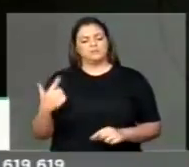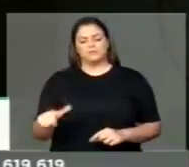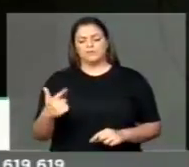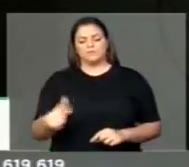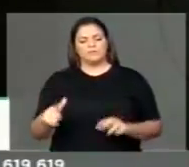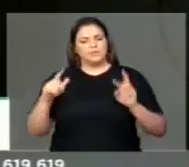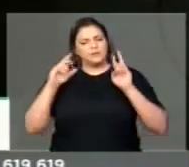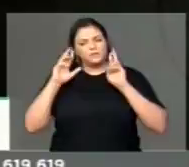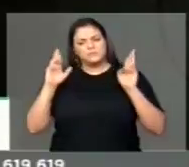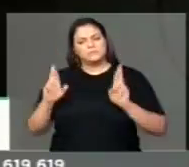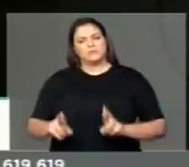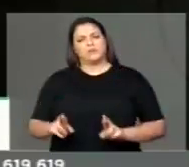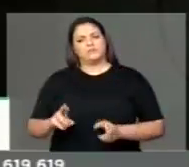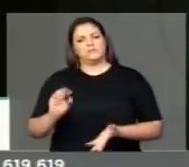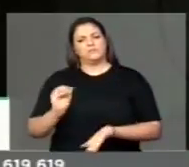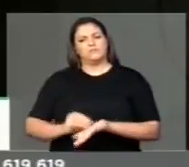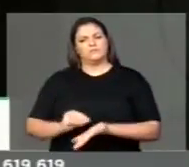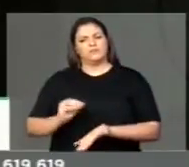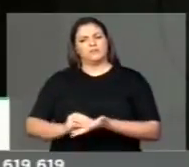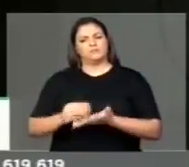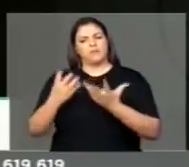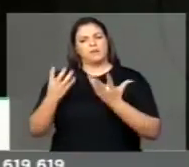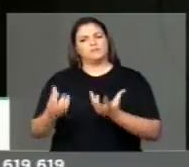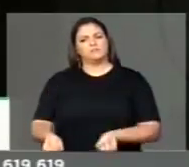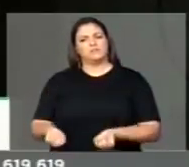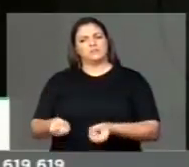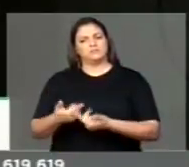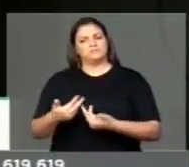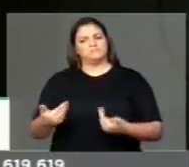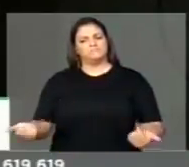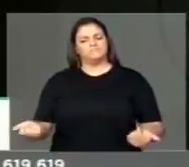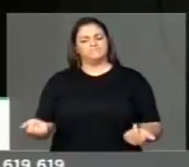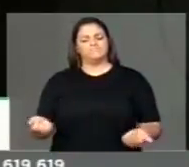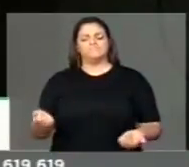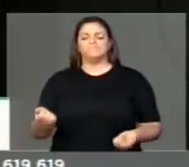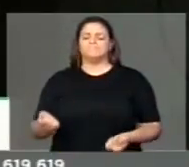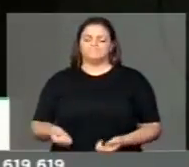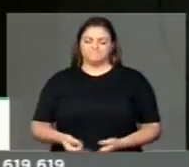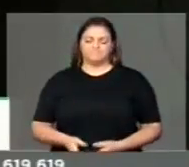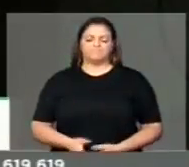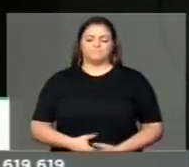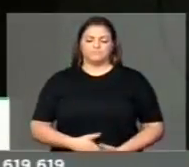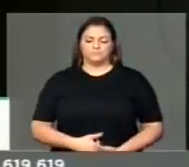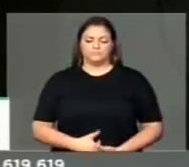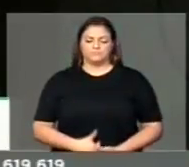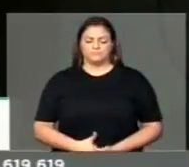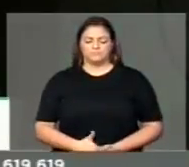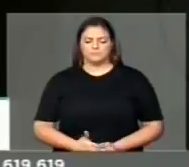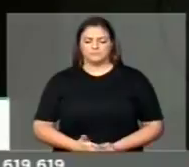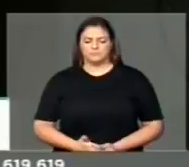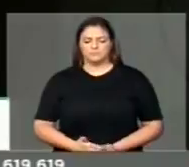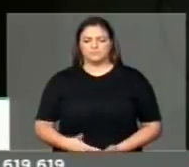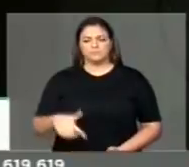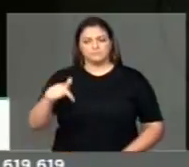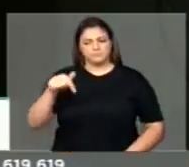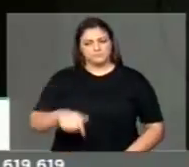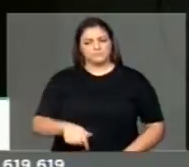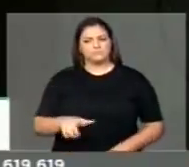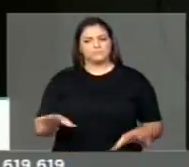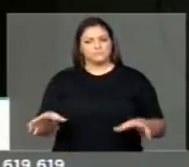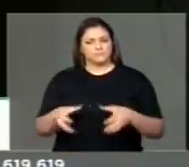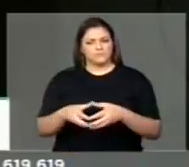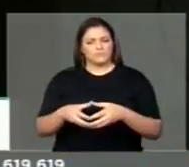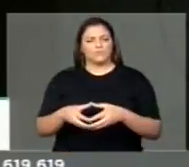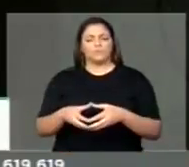recebida como deveria. Então, nós temos muito para fazer e nós temos aqui, junto com essa comissão, da Itália